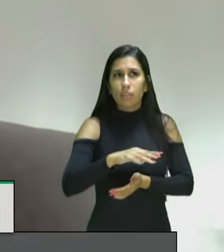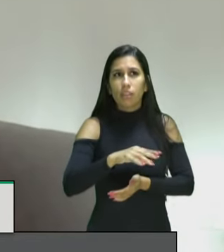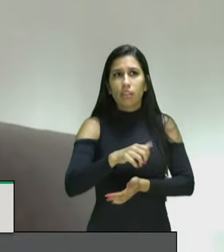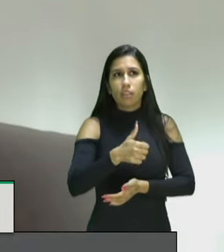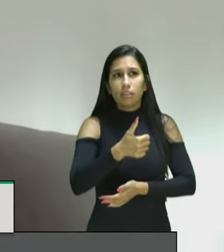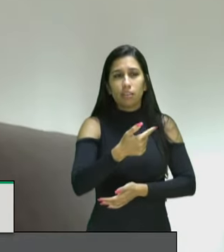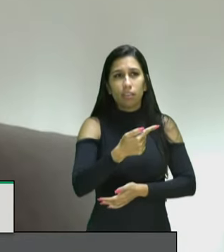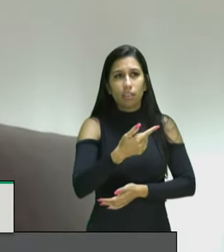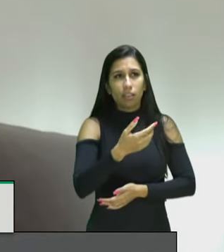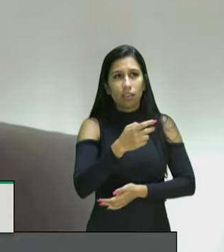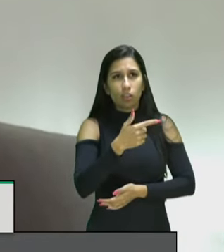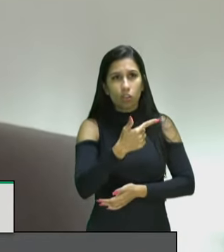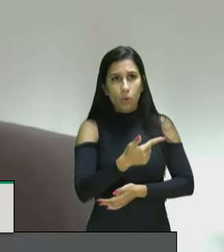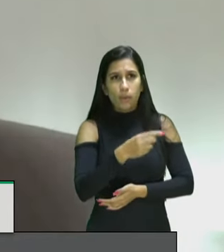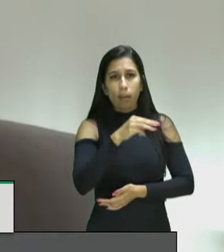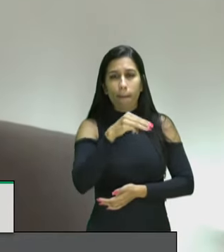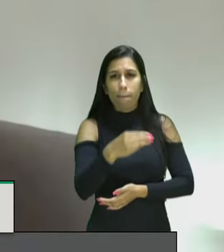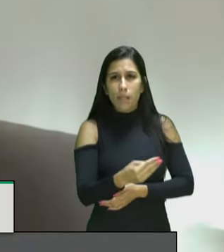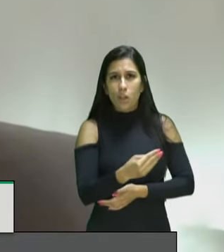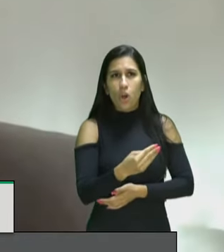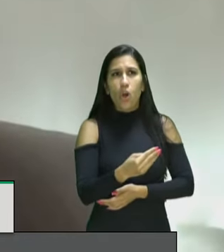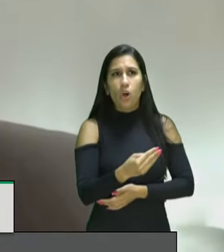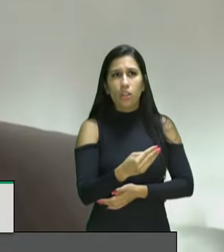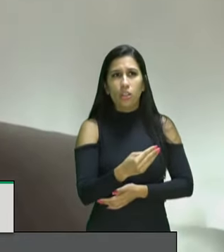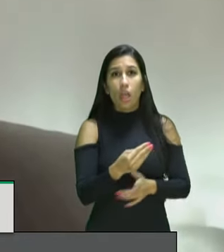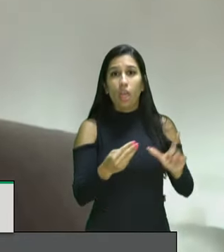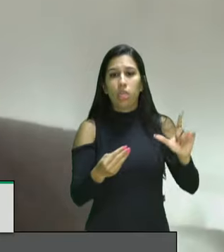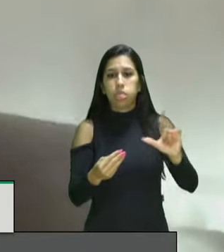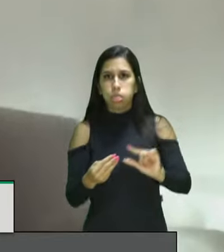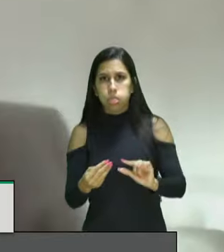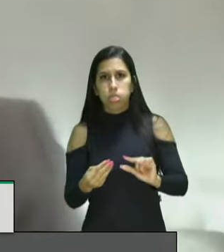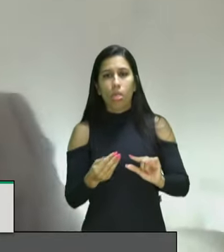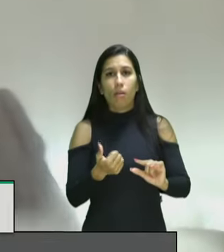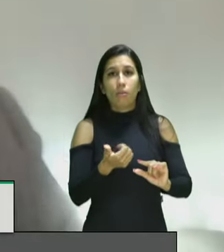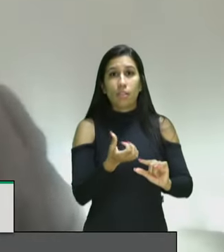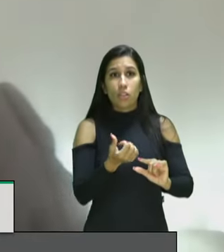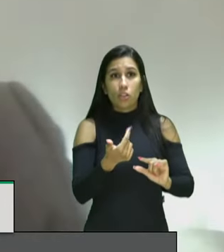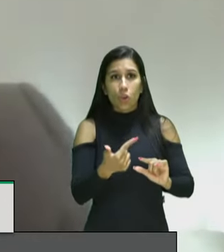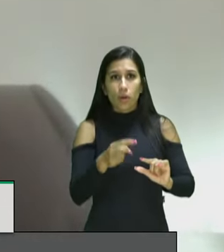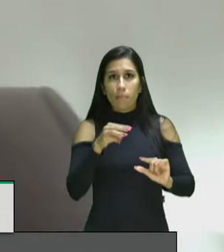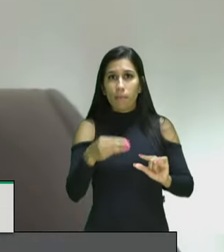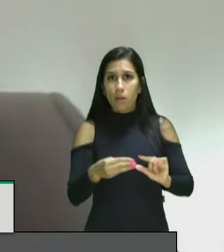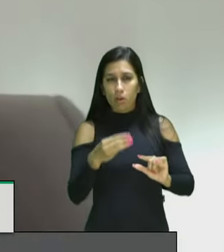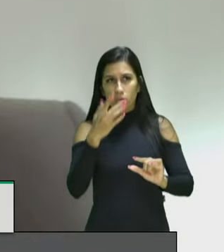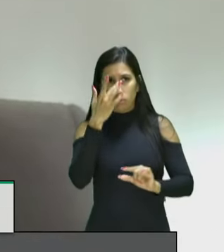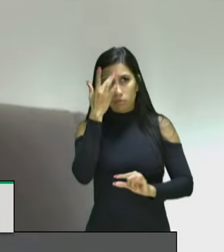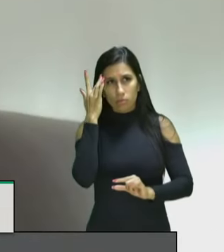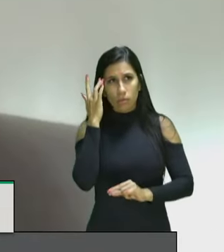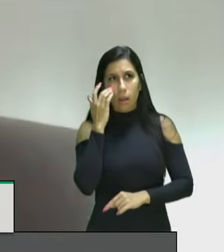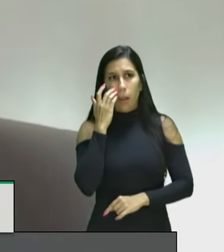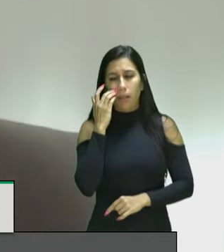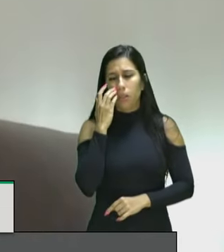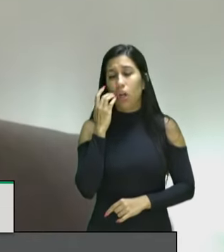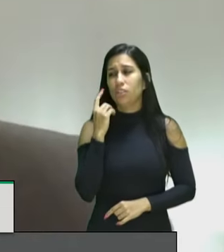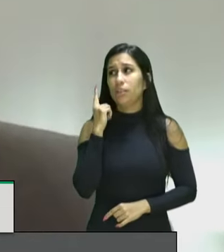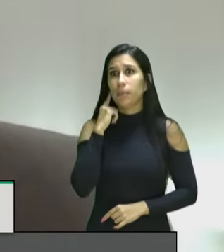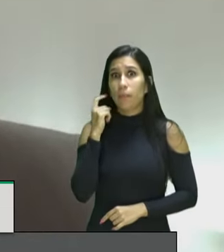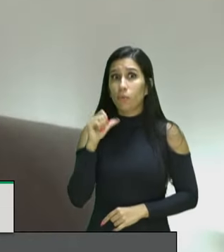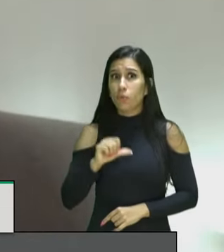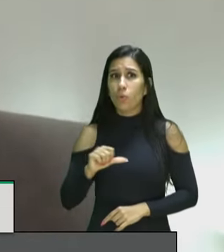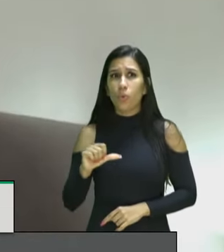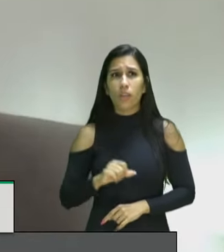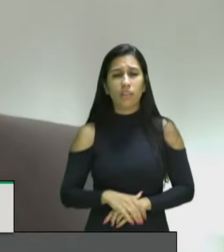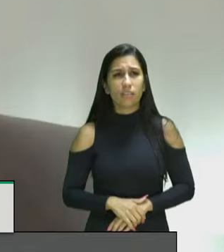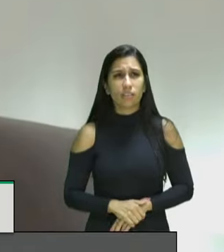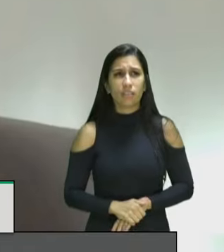162 milhões dizer que dizer que dizer que o plano